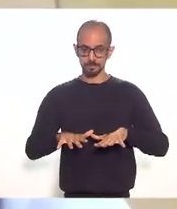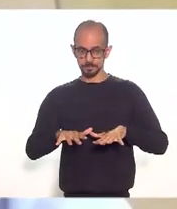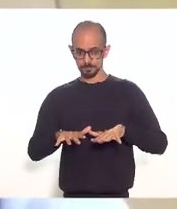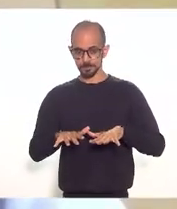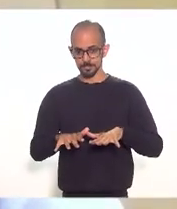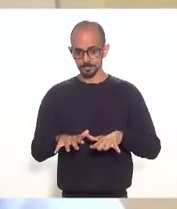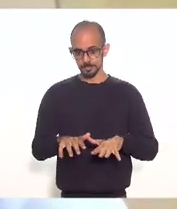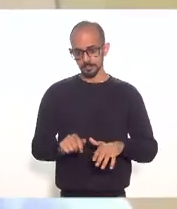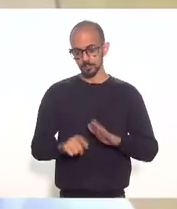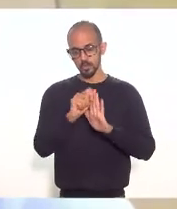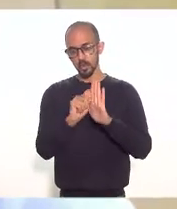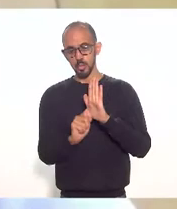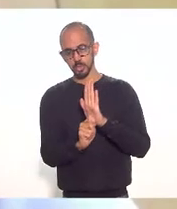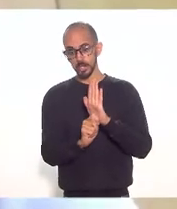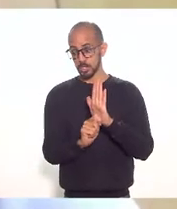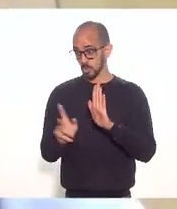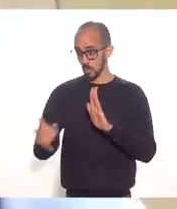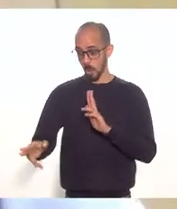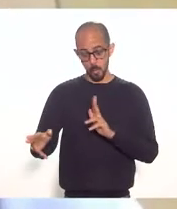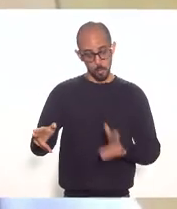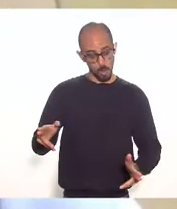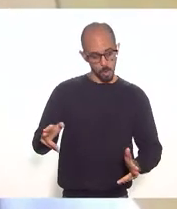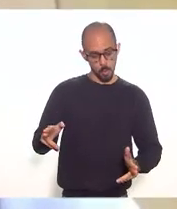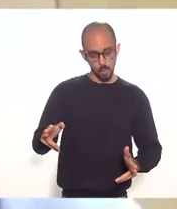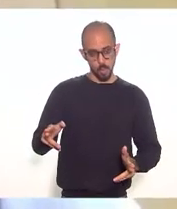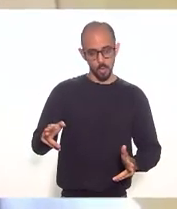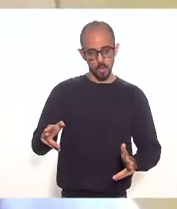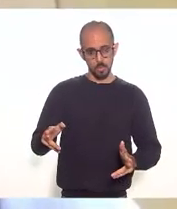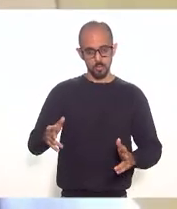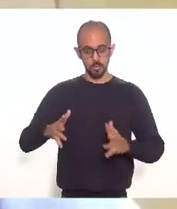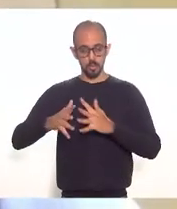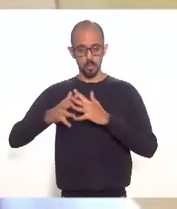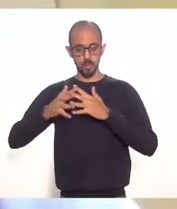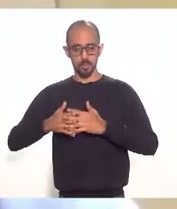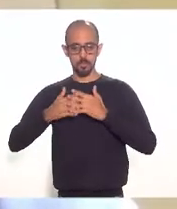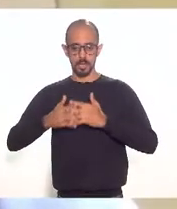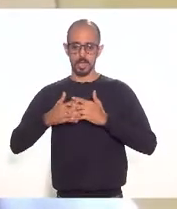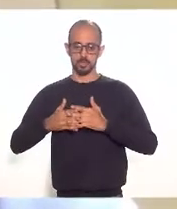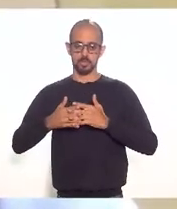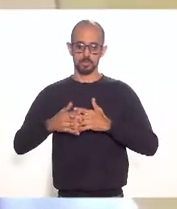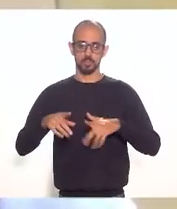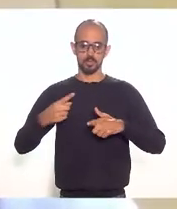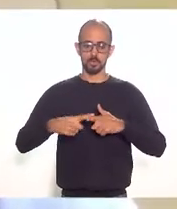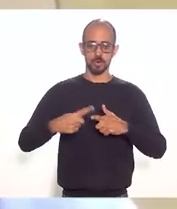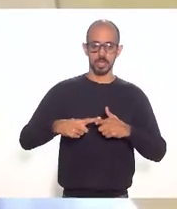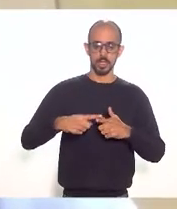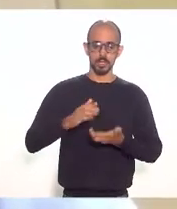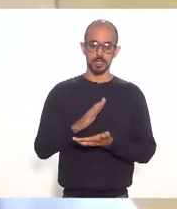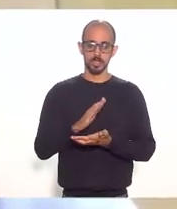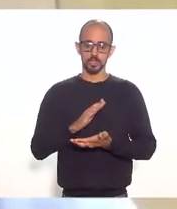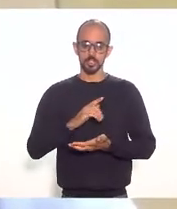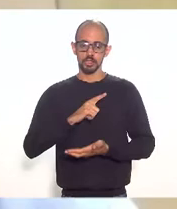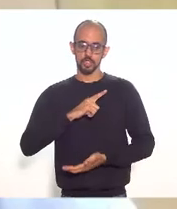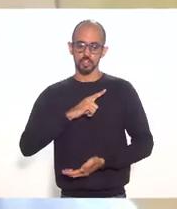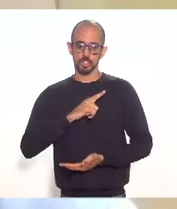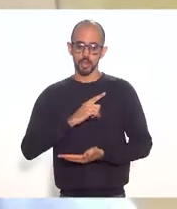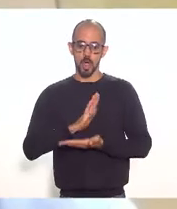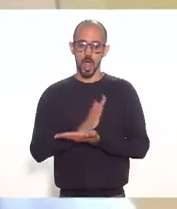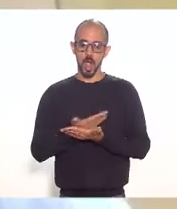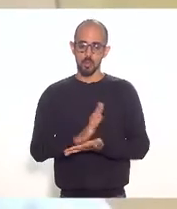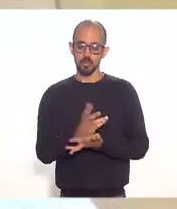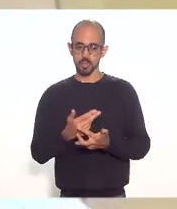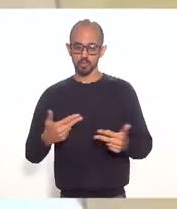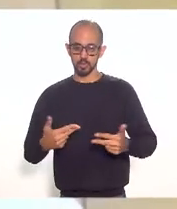como o texto era igual ao do governo, ficou muito complexo, porque tinha algumas métricas, algumas metas a serem